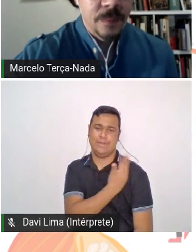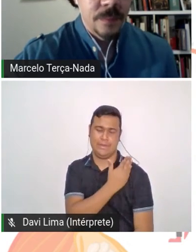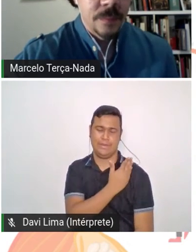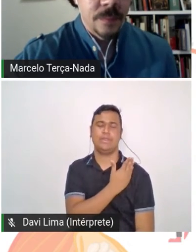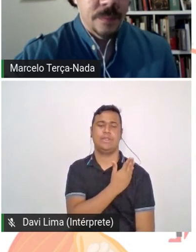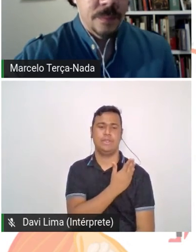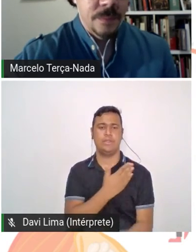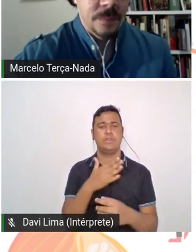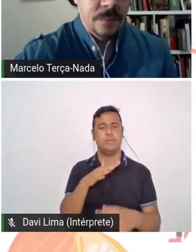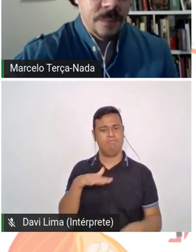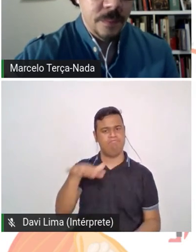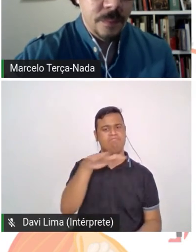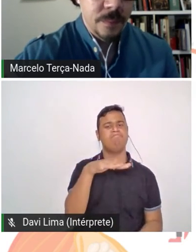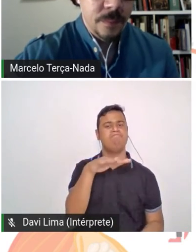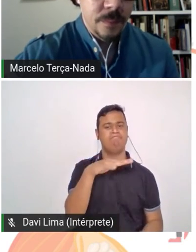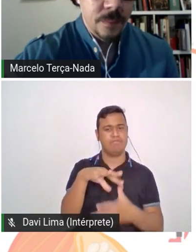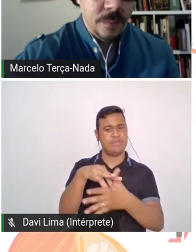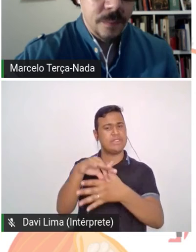desses animais.